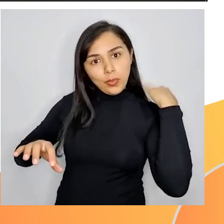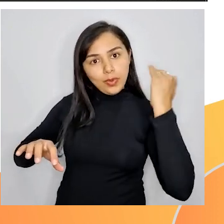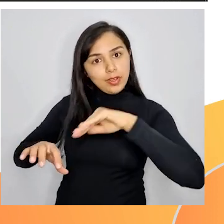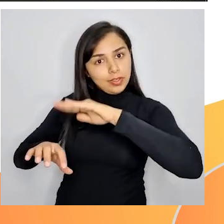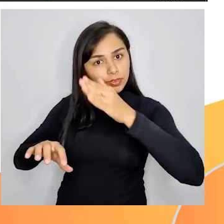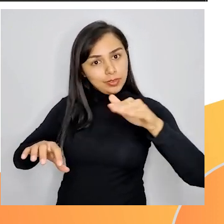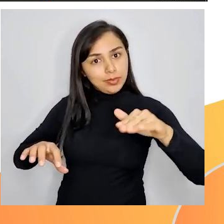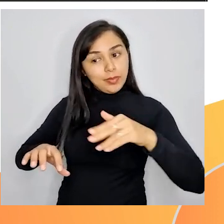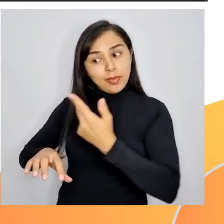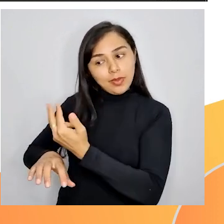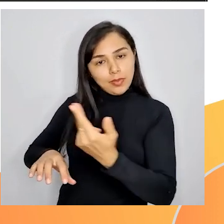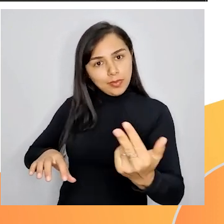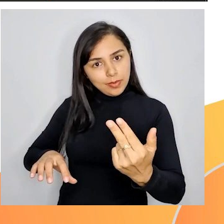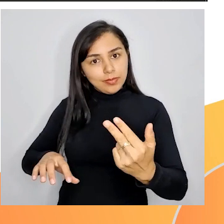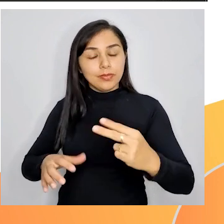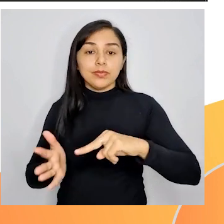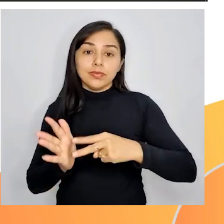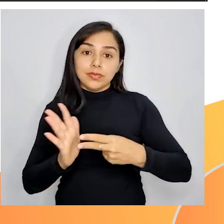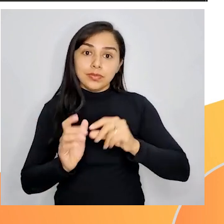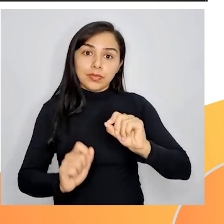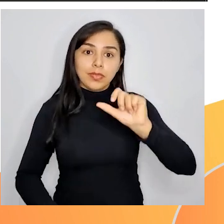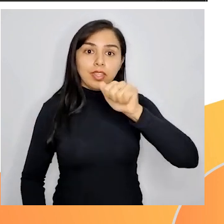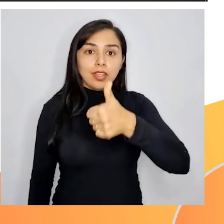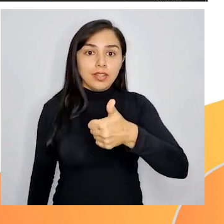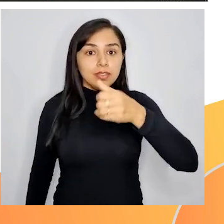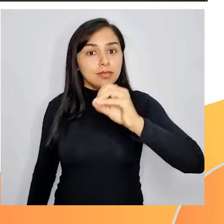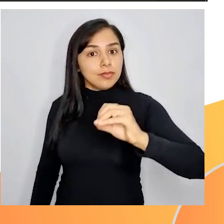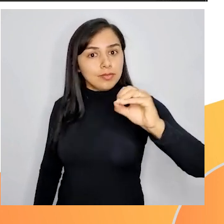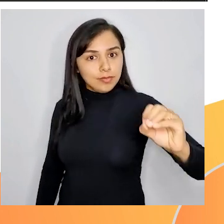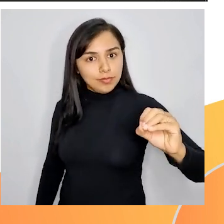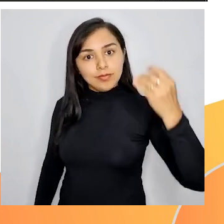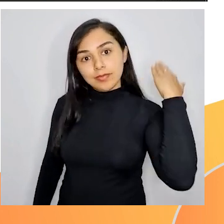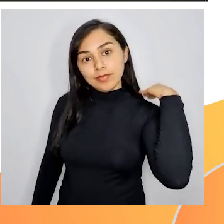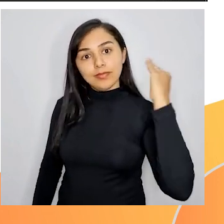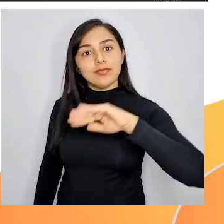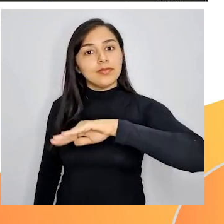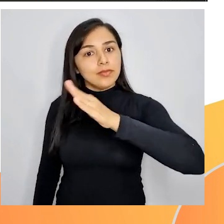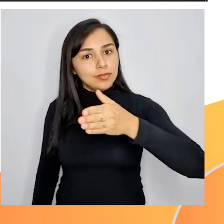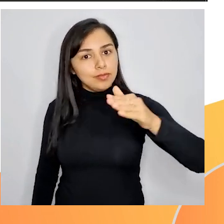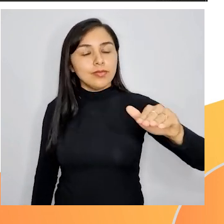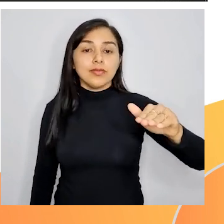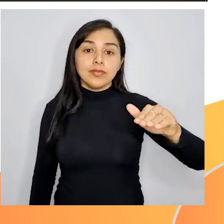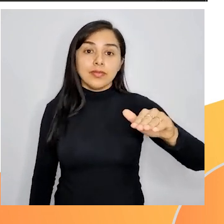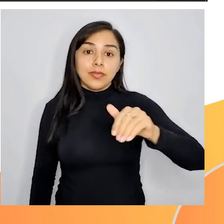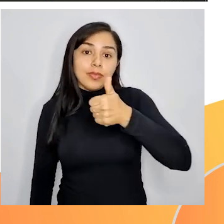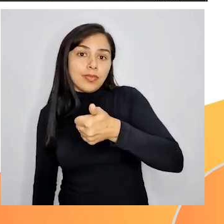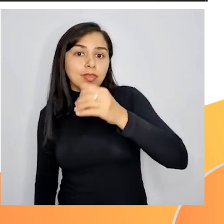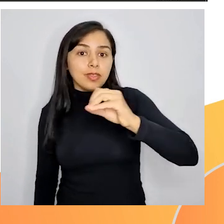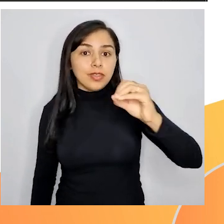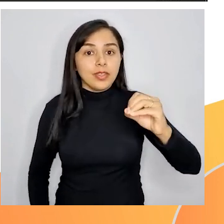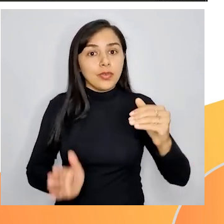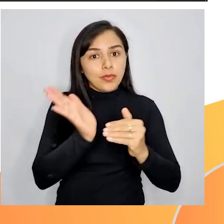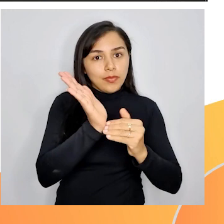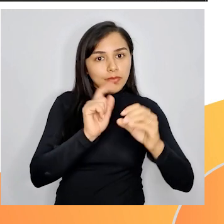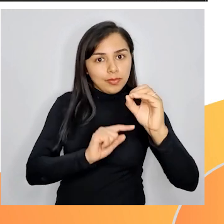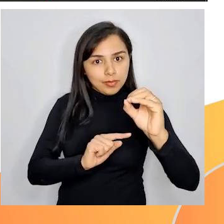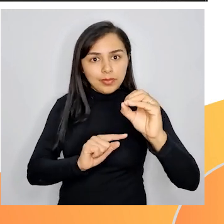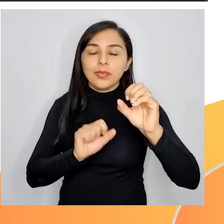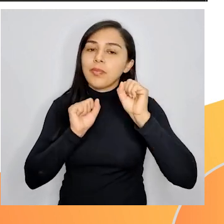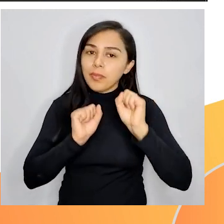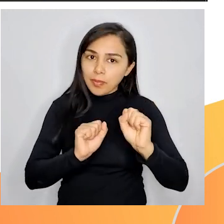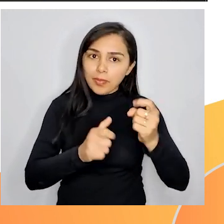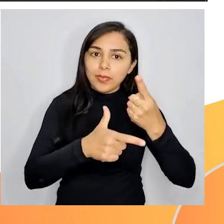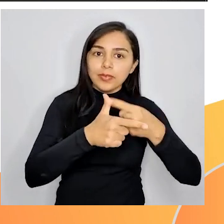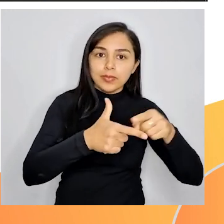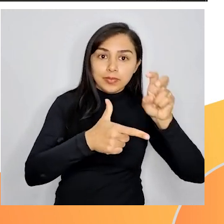finaliza com o número 0. E sempre que finalizar em 0 ou 5, eu posso dividir por 5. Então, se seu